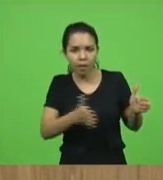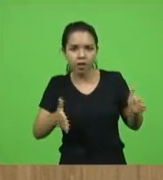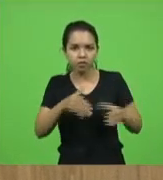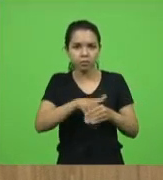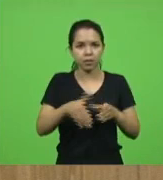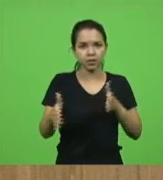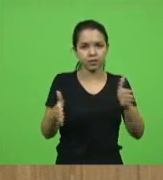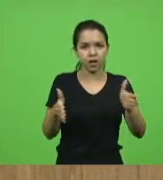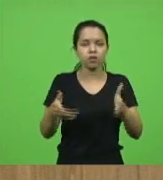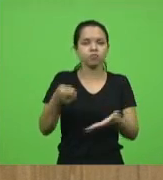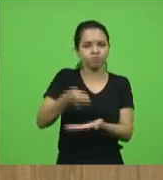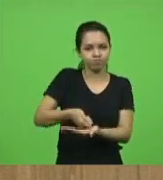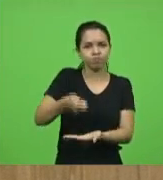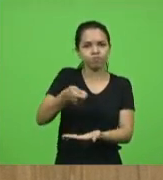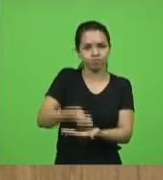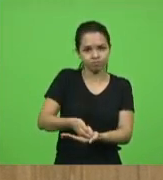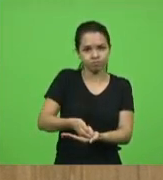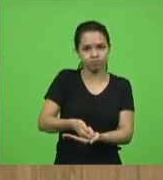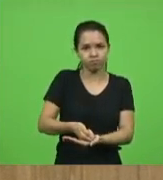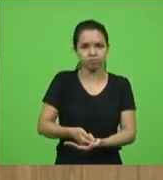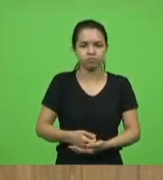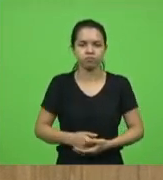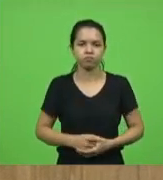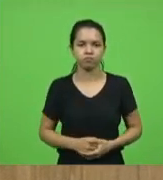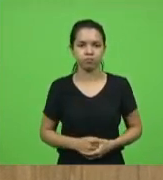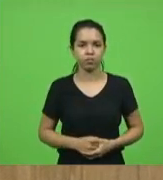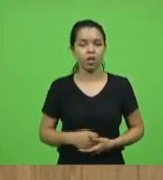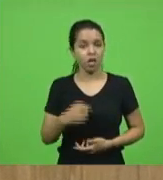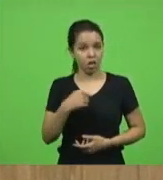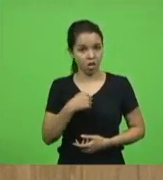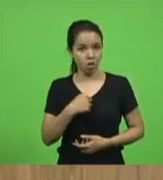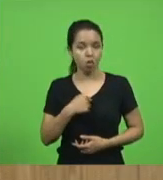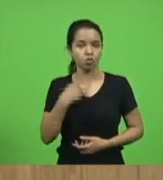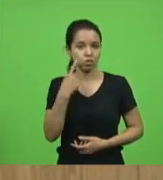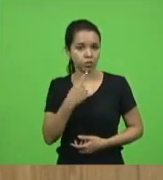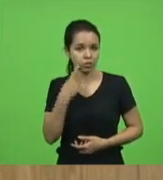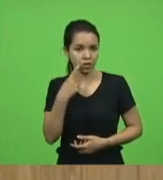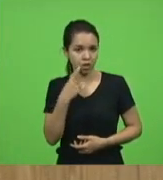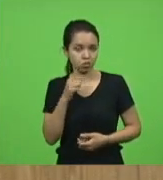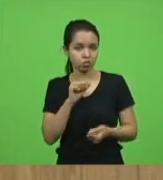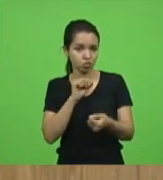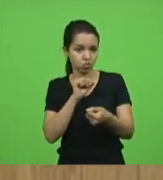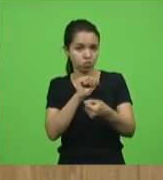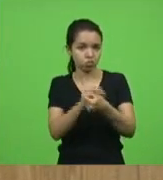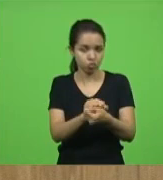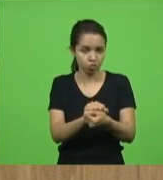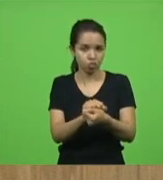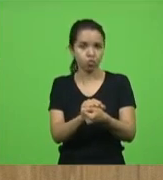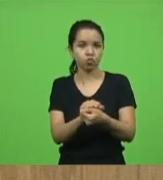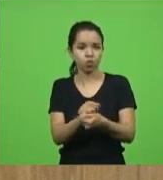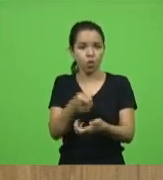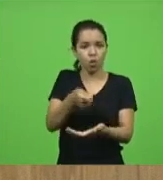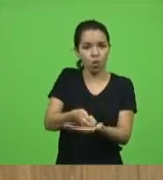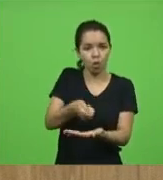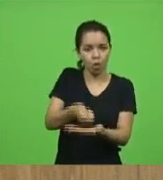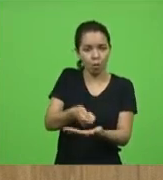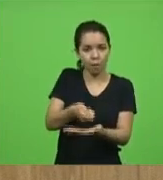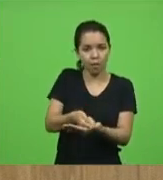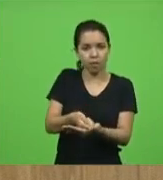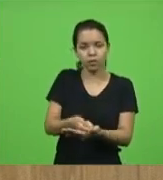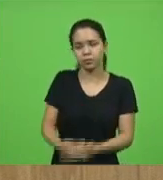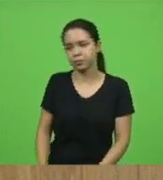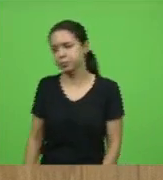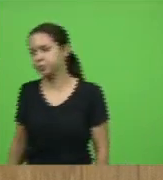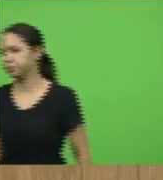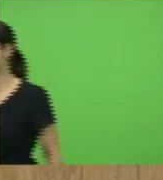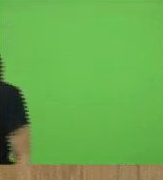Um minuto, deputado. Eu sou um dos deputados, ao lado de V. Exª, que estamos cobrando, desde o início